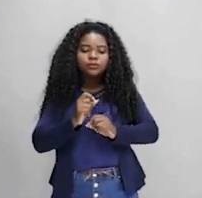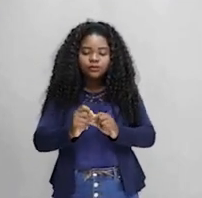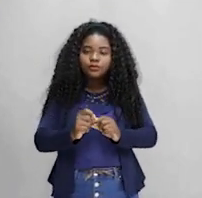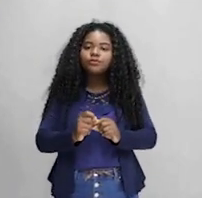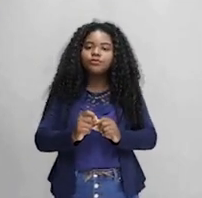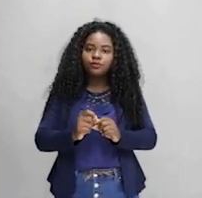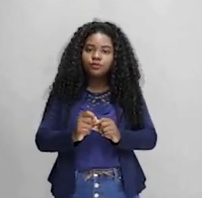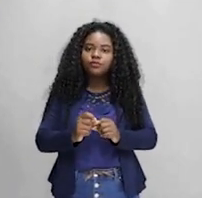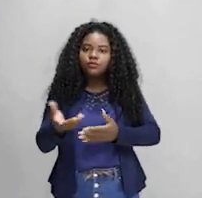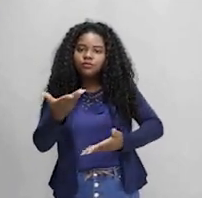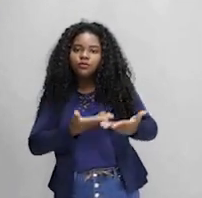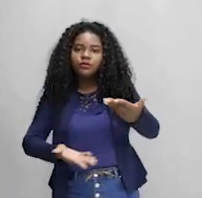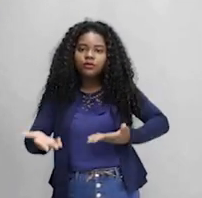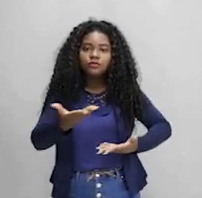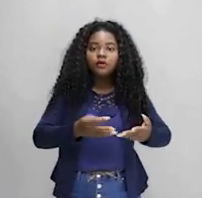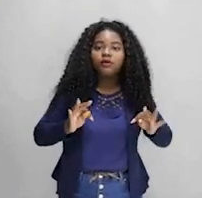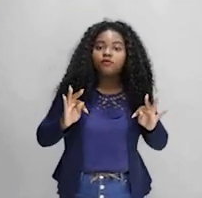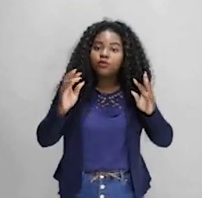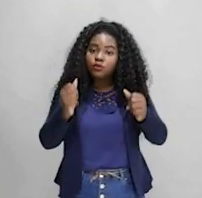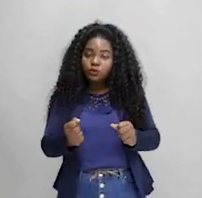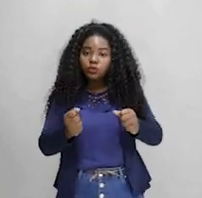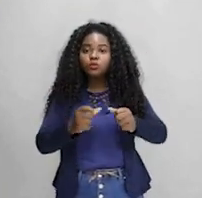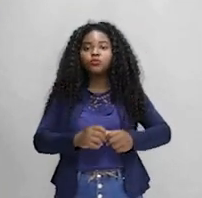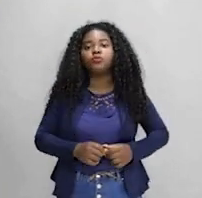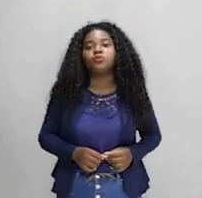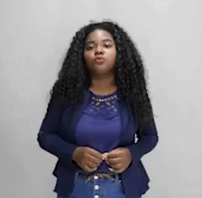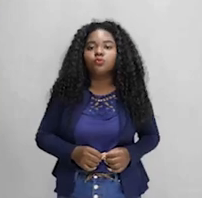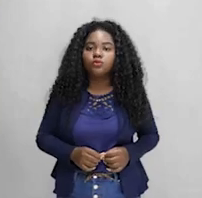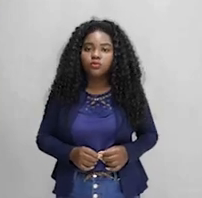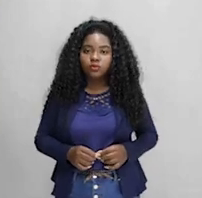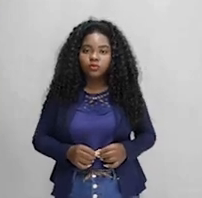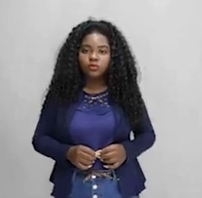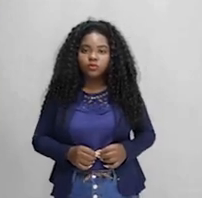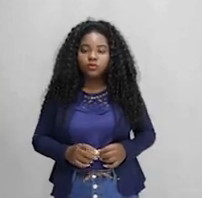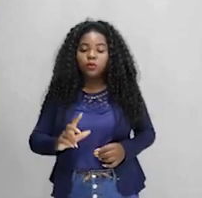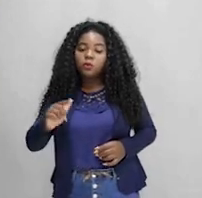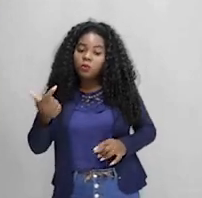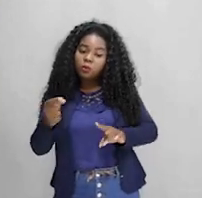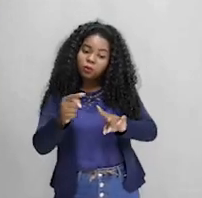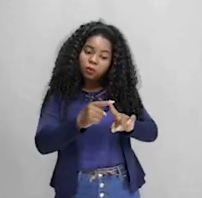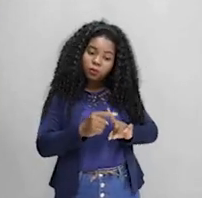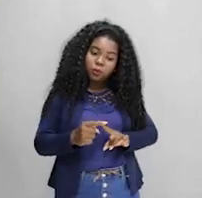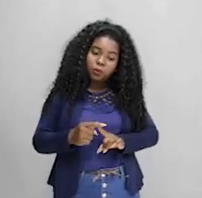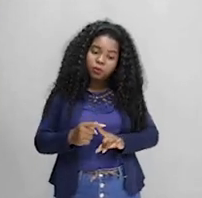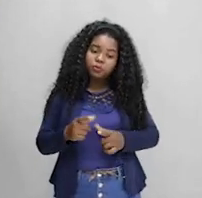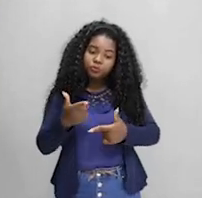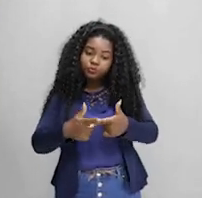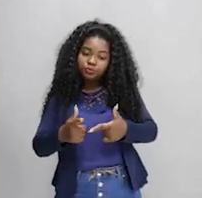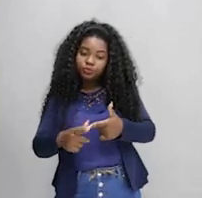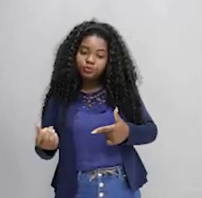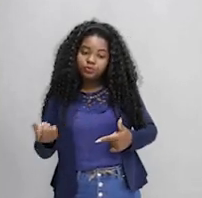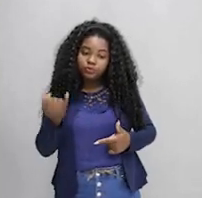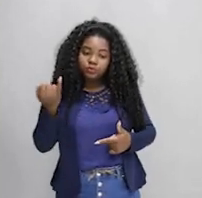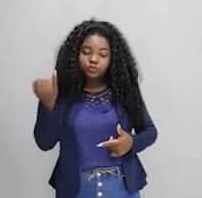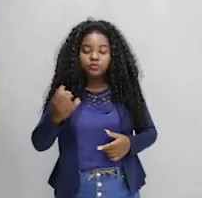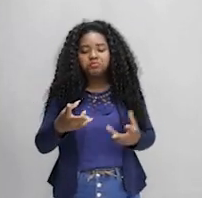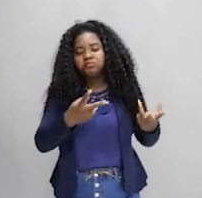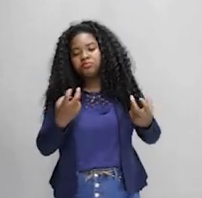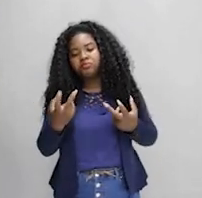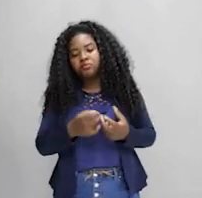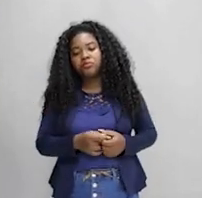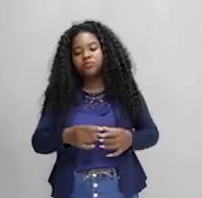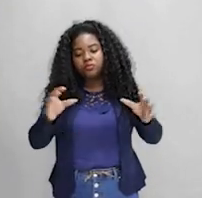as consequências serão danosas para o conjunto, galera. Outra questão importante, que a gente vai perceber, que